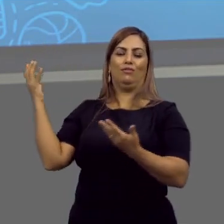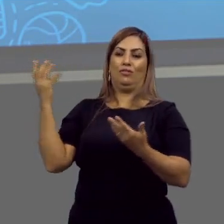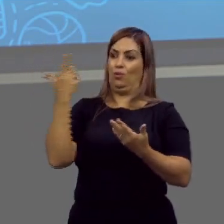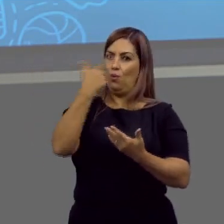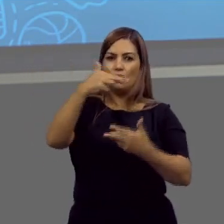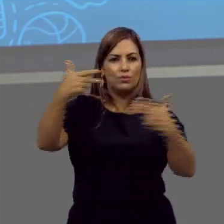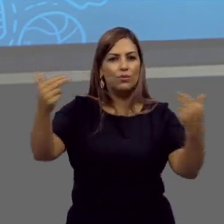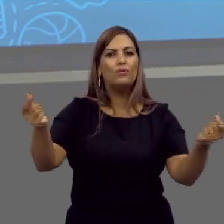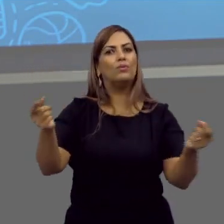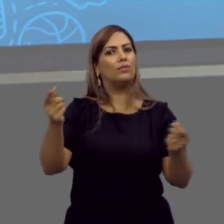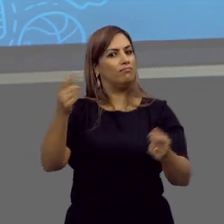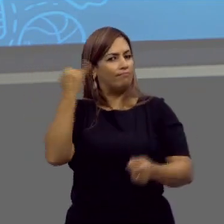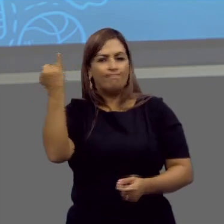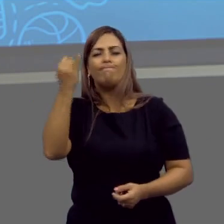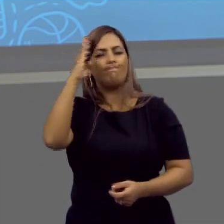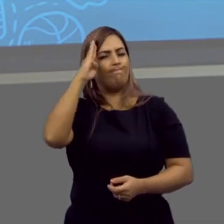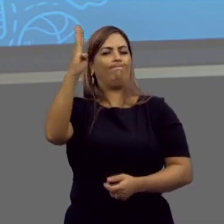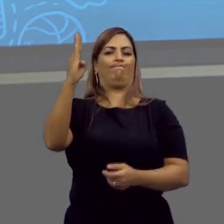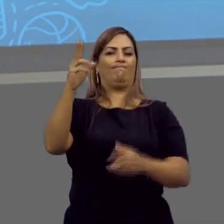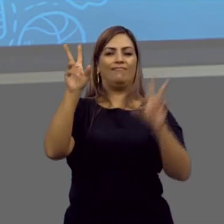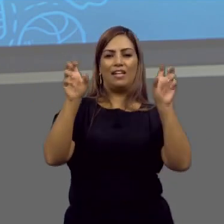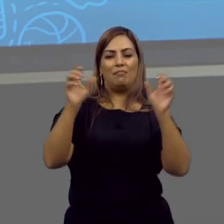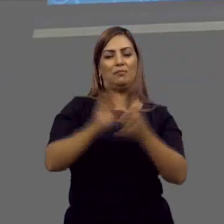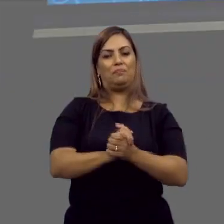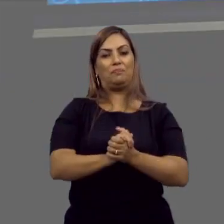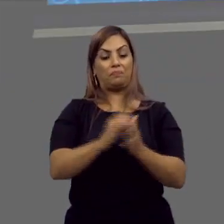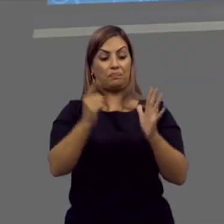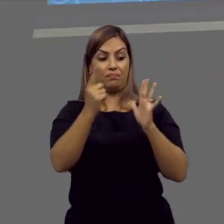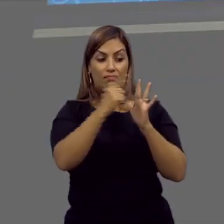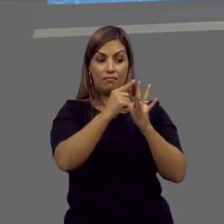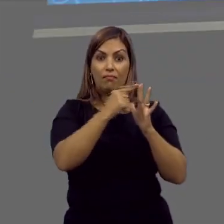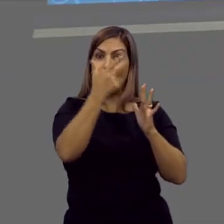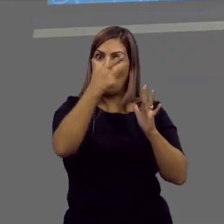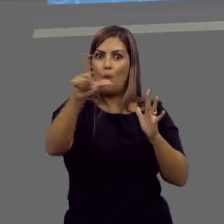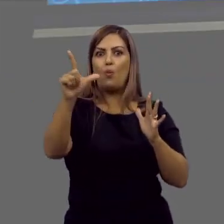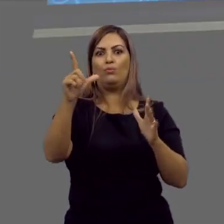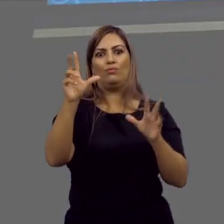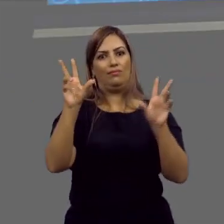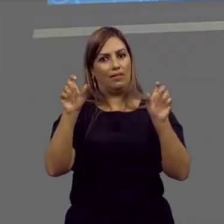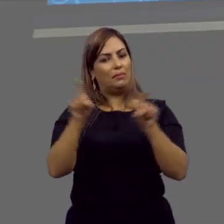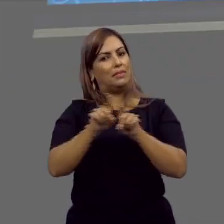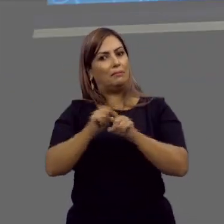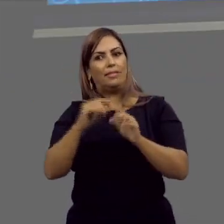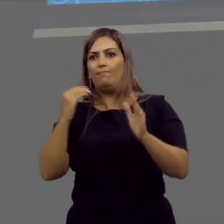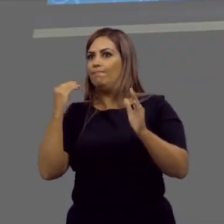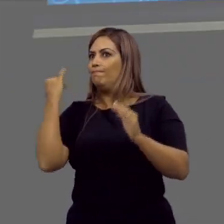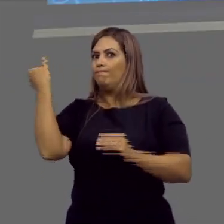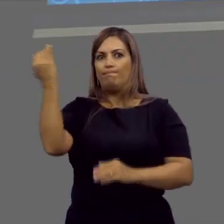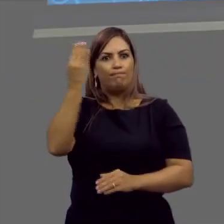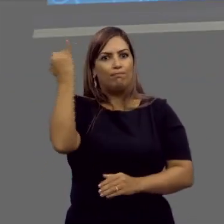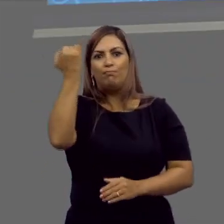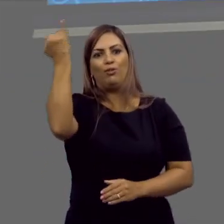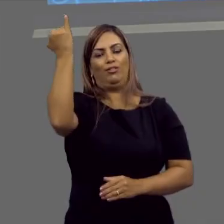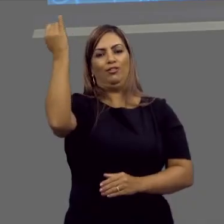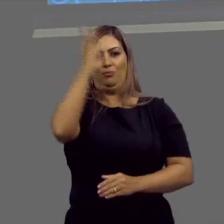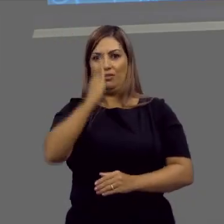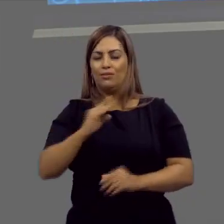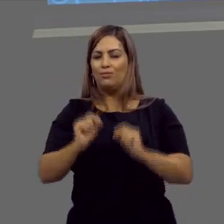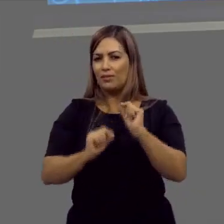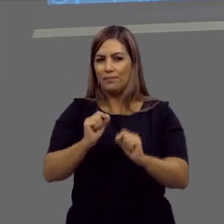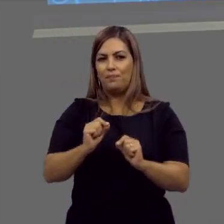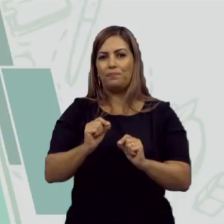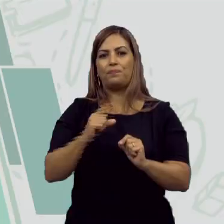outras coisas, é imprescindível para trabalhar esse tema. Um outro tema que trouxe bastante relevância para o Brasil